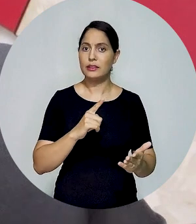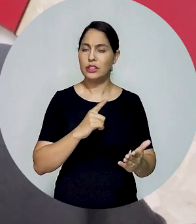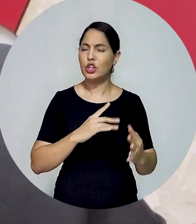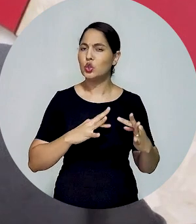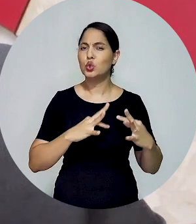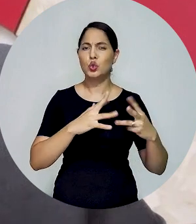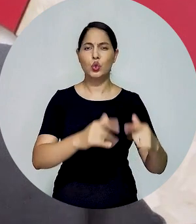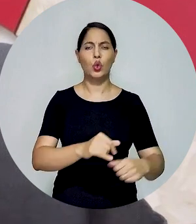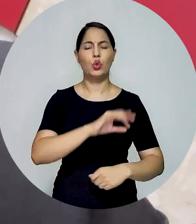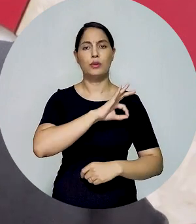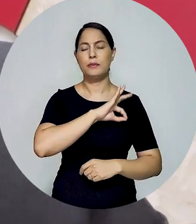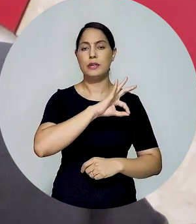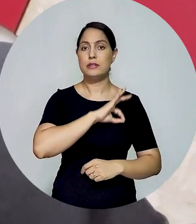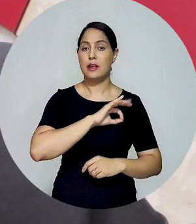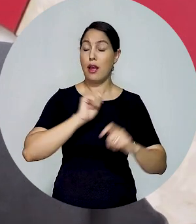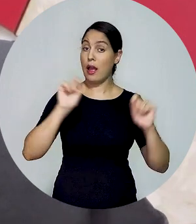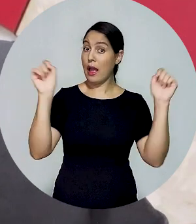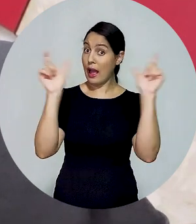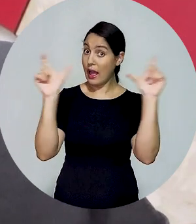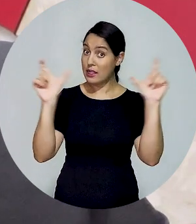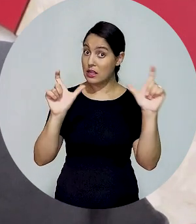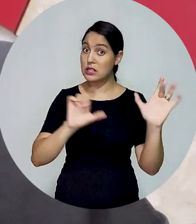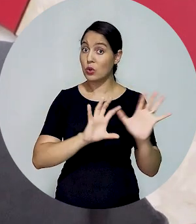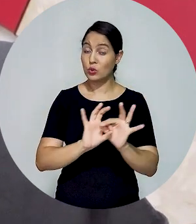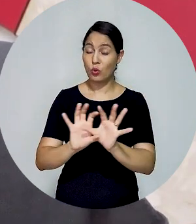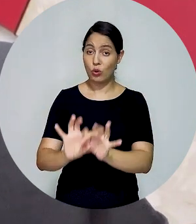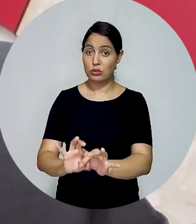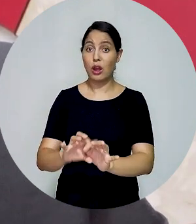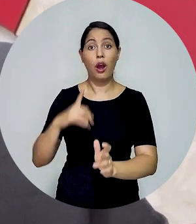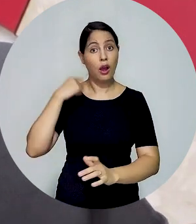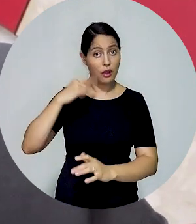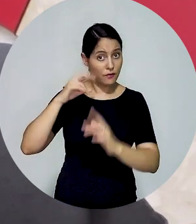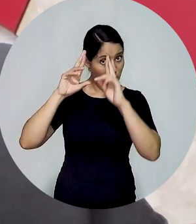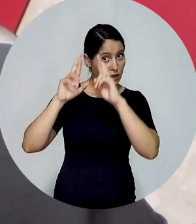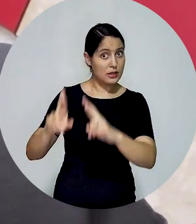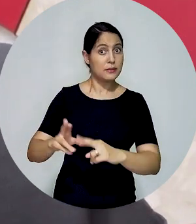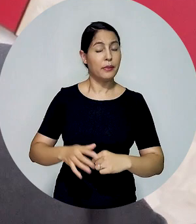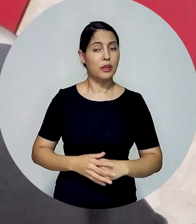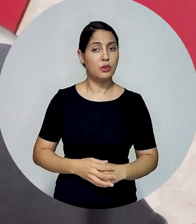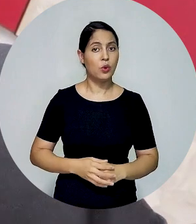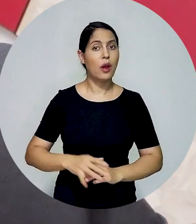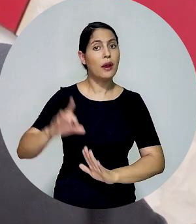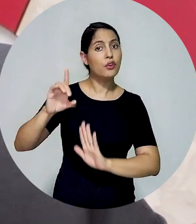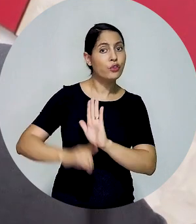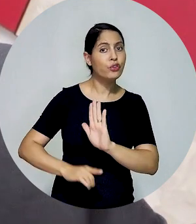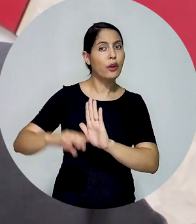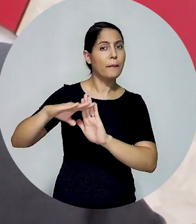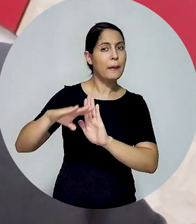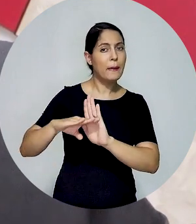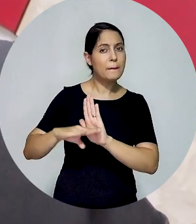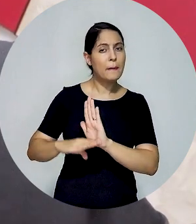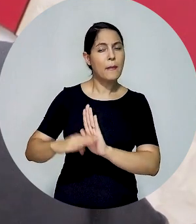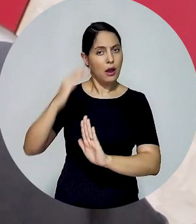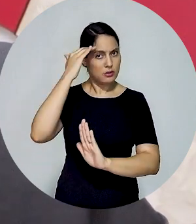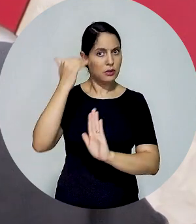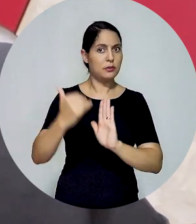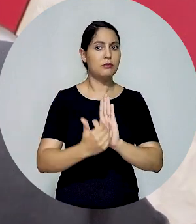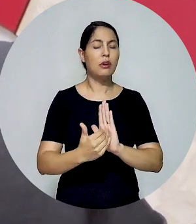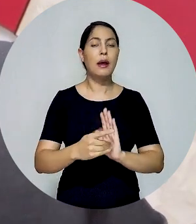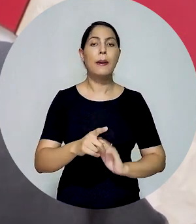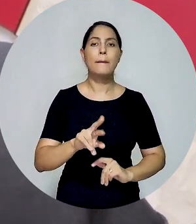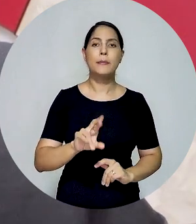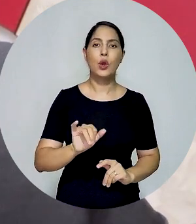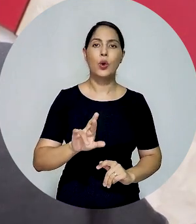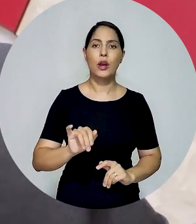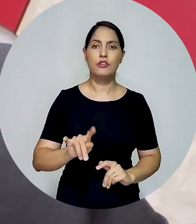abordagens policiais, devem se atentar para as prerrogativas profissionais da advocacia. Sejam elas